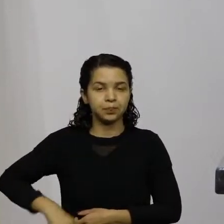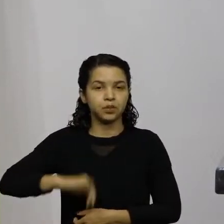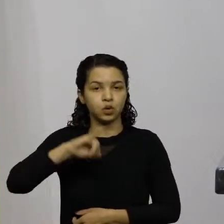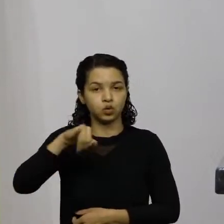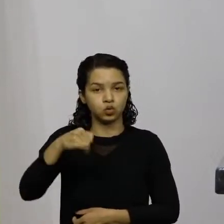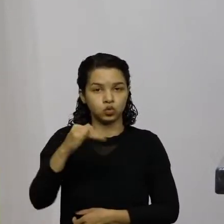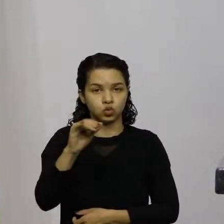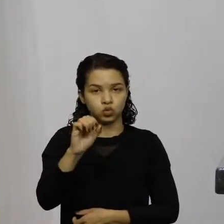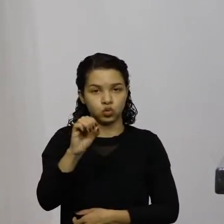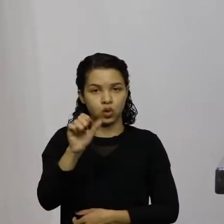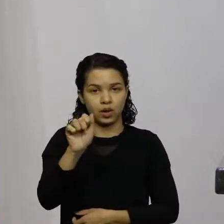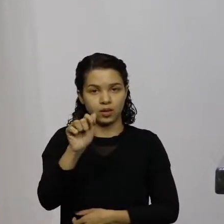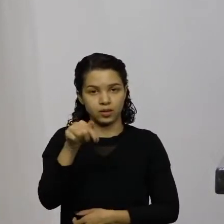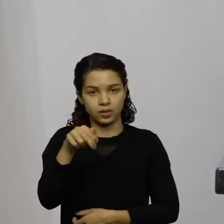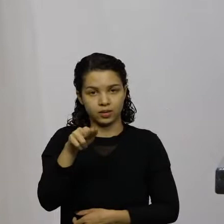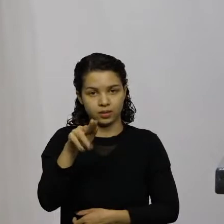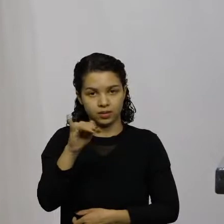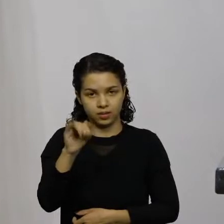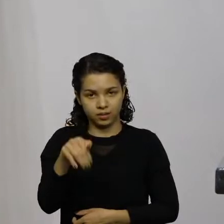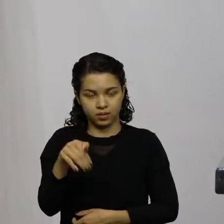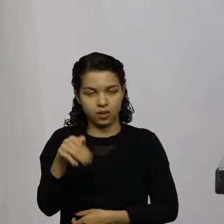Gonçalves que era o ministro